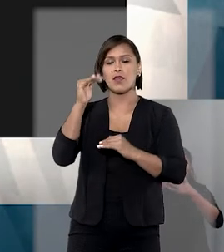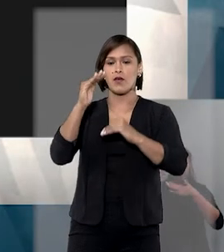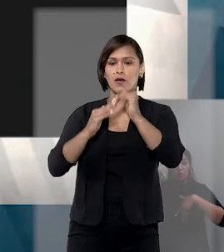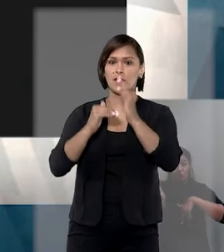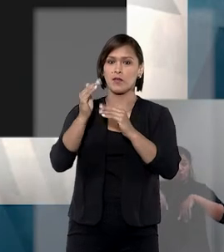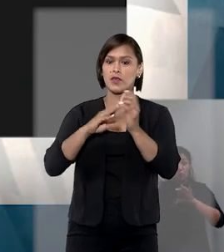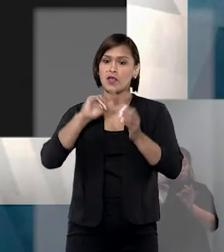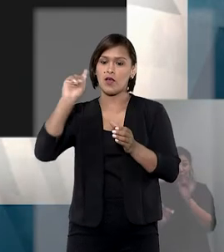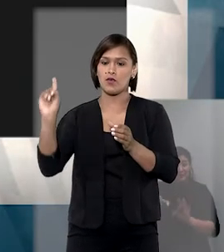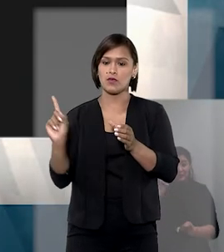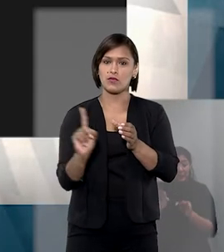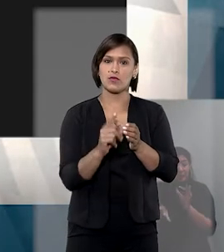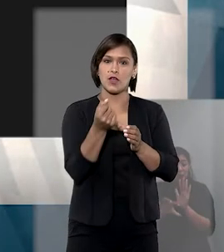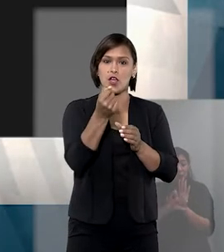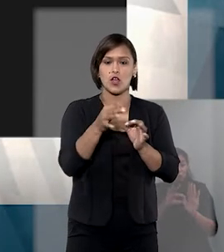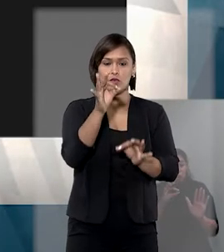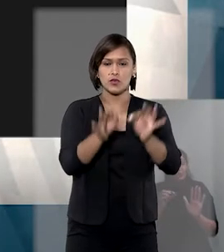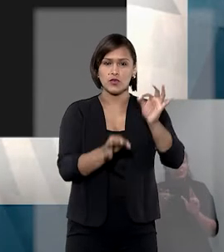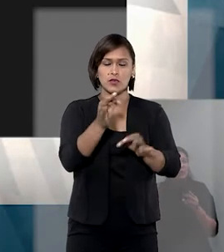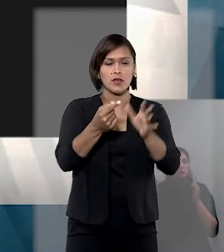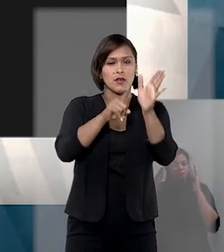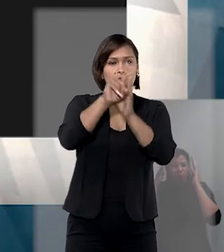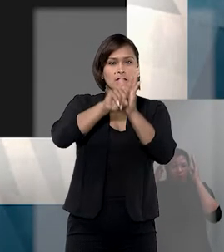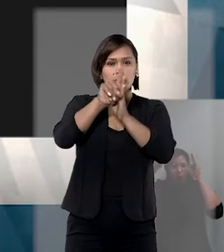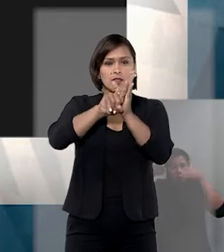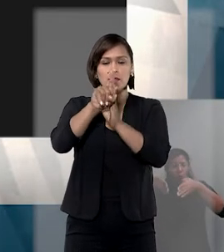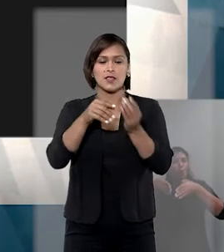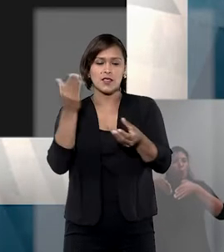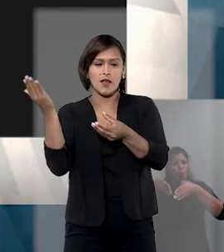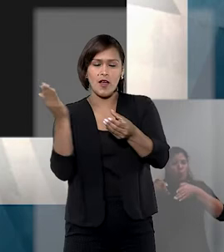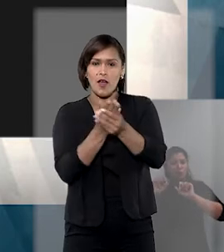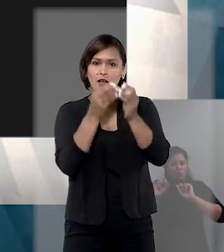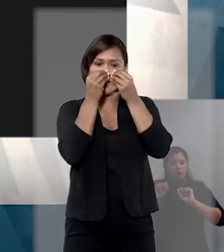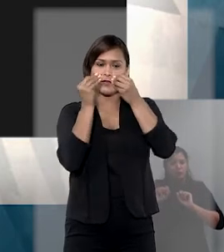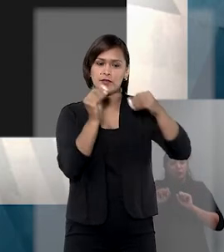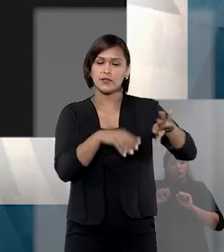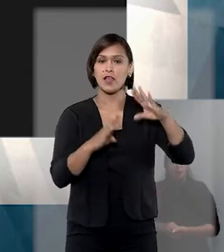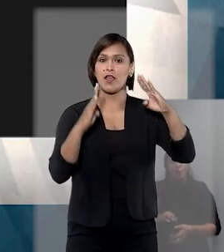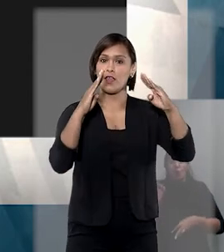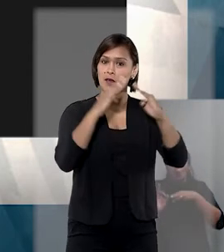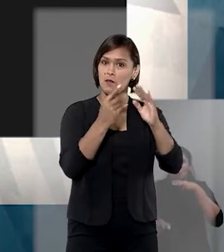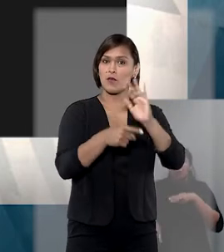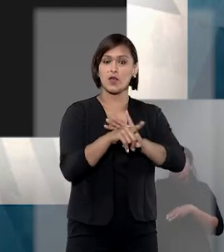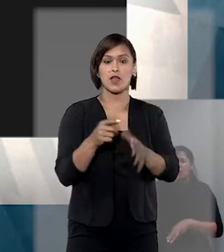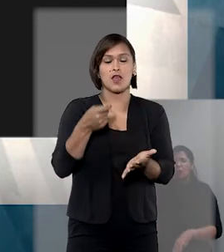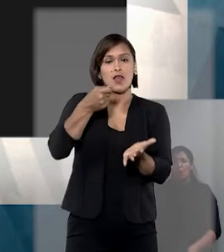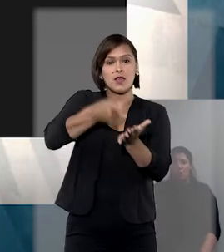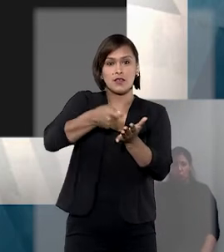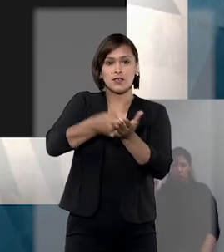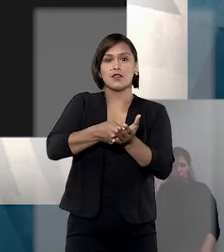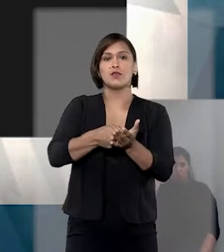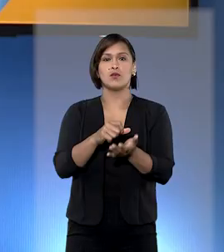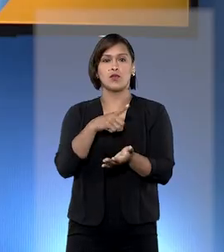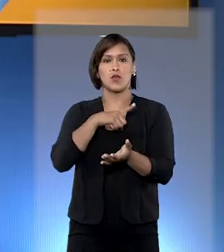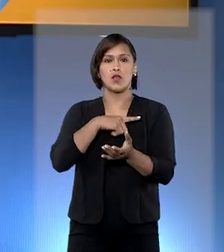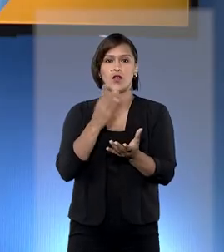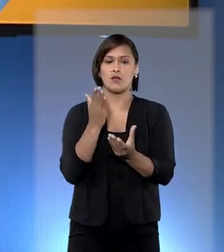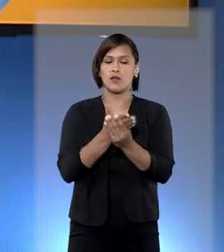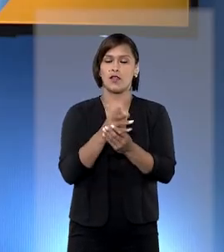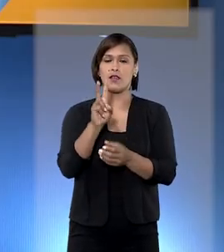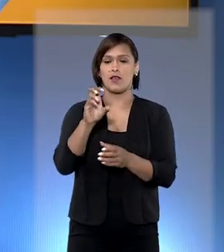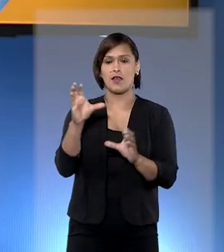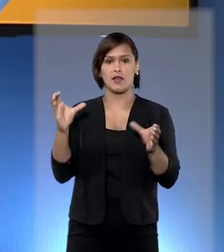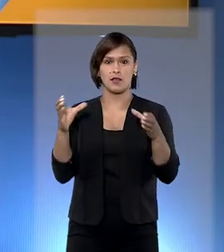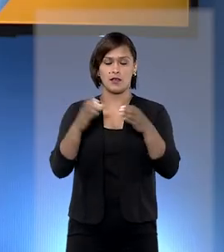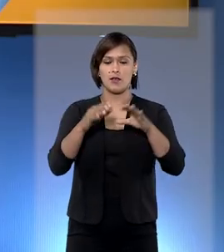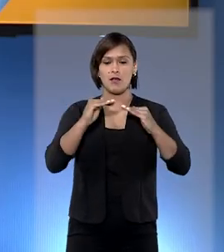competência exclusiva do Judiciário para apreciar a ação de despejo em razão da natureza executória da pretensão. A quinta